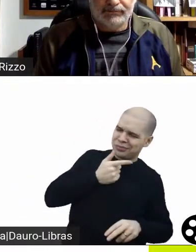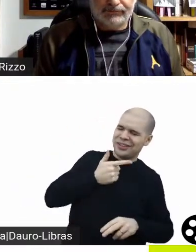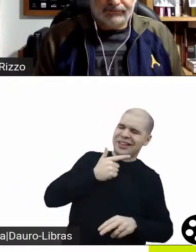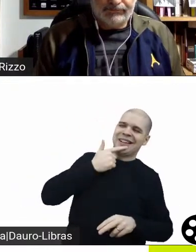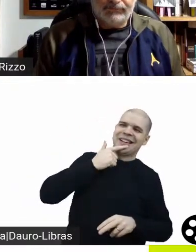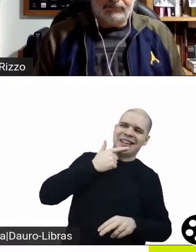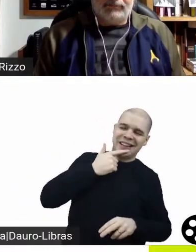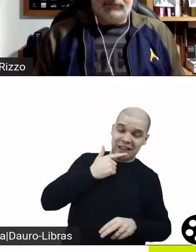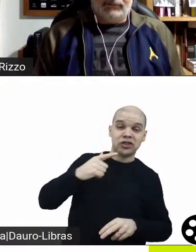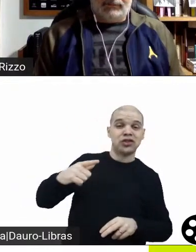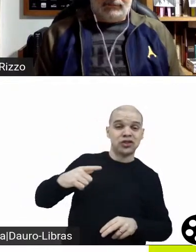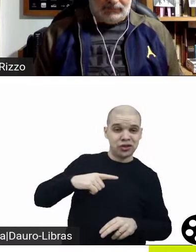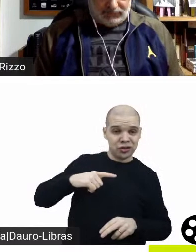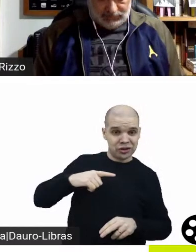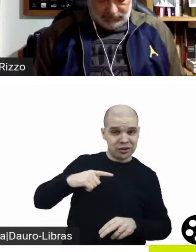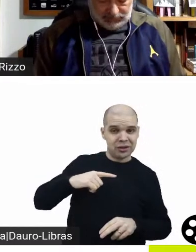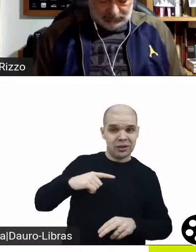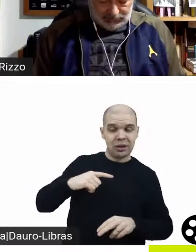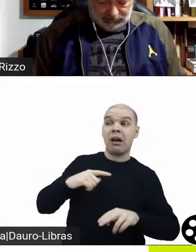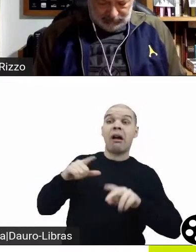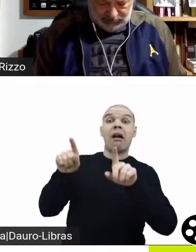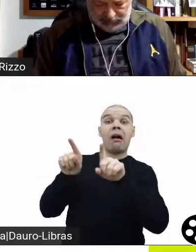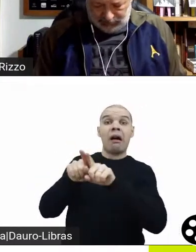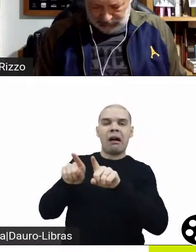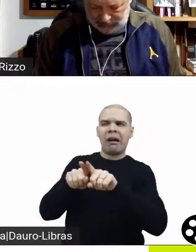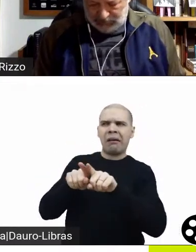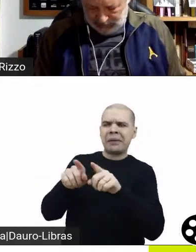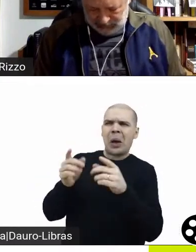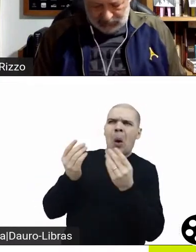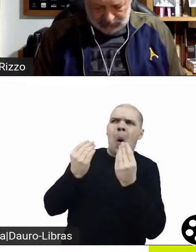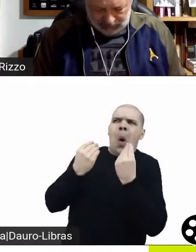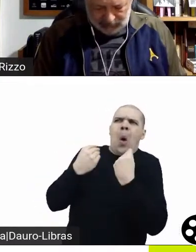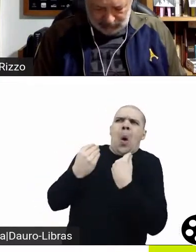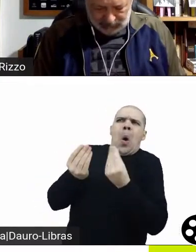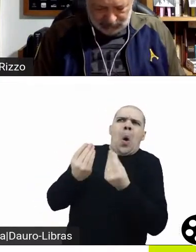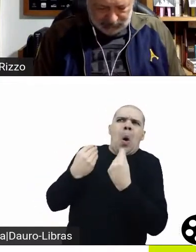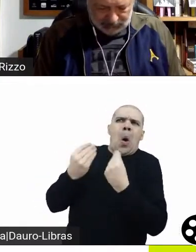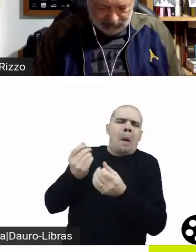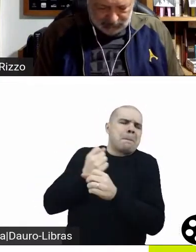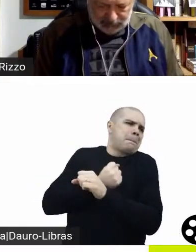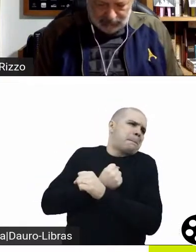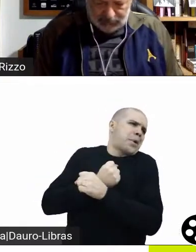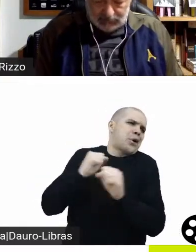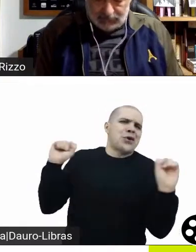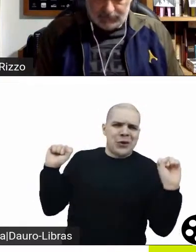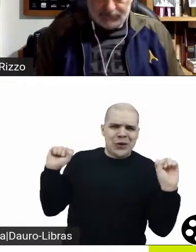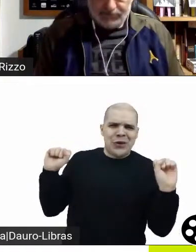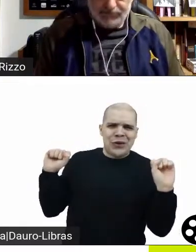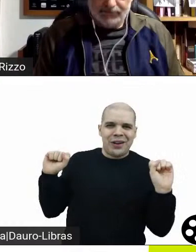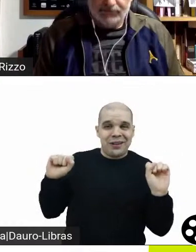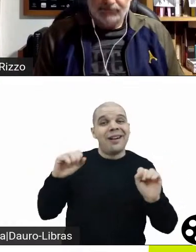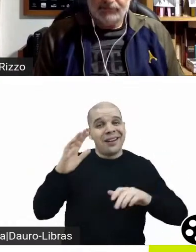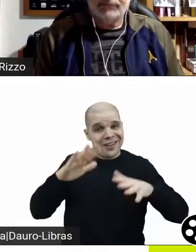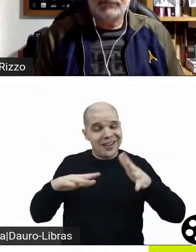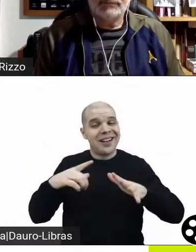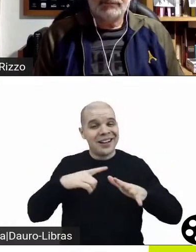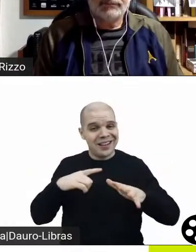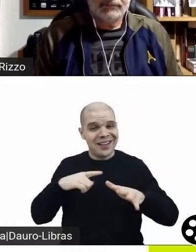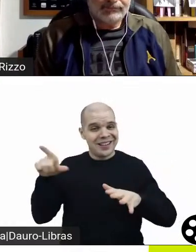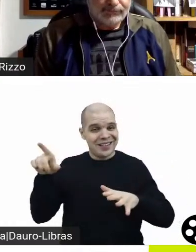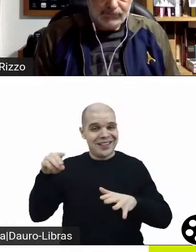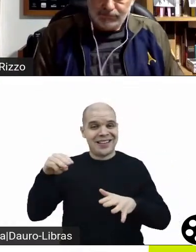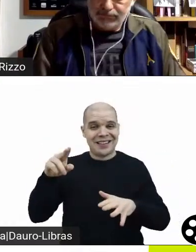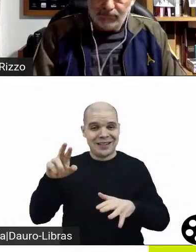da realidade em direção ao absurdo, em direção ao ridículo. É uma direção que a Rachel Griffiths, a personagem da Ronda,